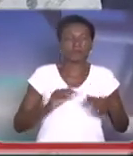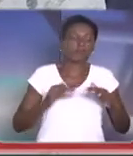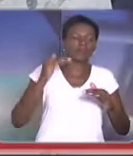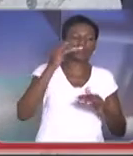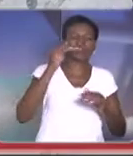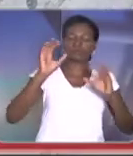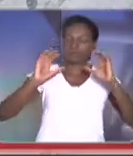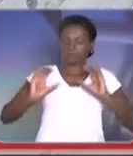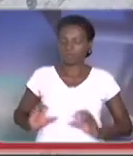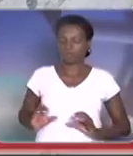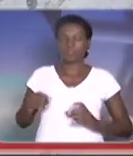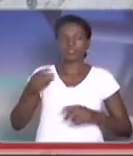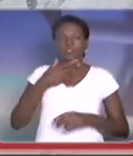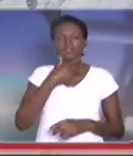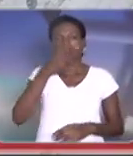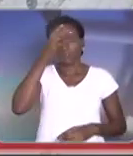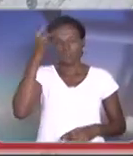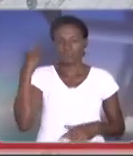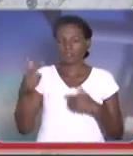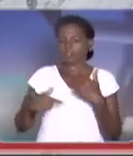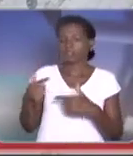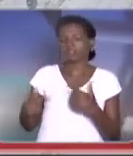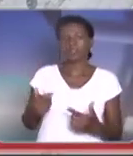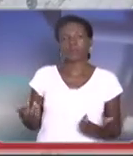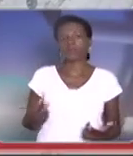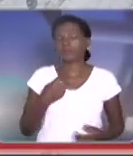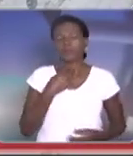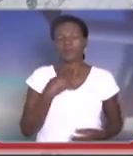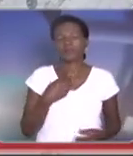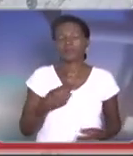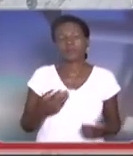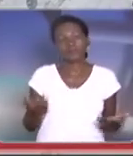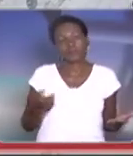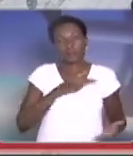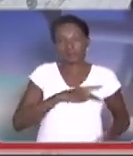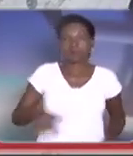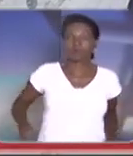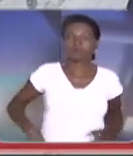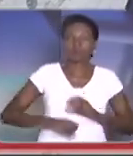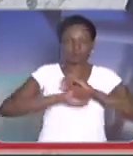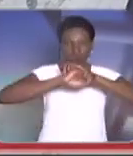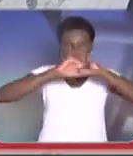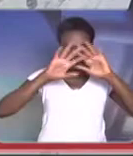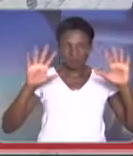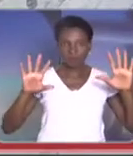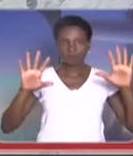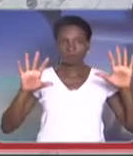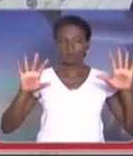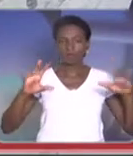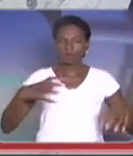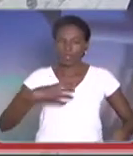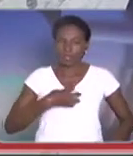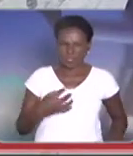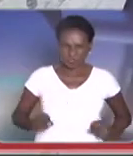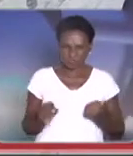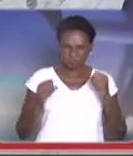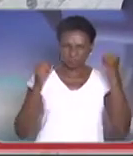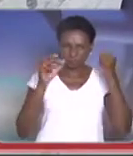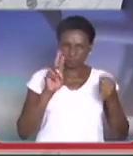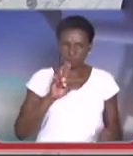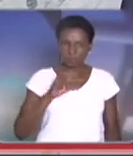o trabalhador, não tenha. Então, aqui, senhor presidente, eu lanço, eu deixo bem claro o meu repúdio,